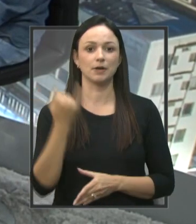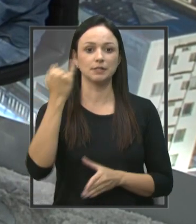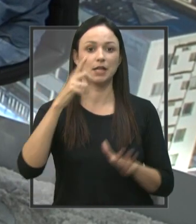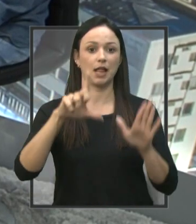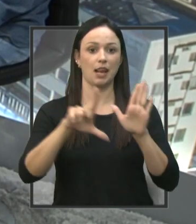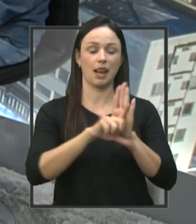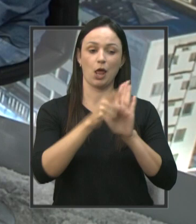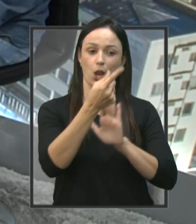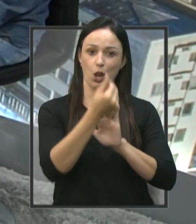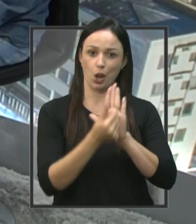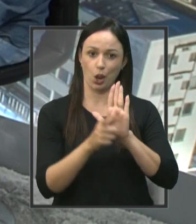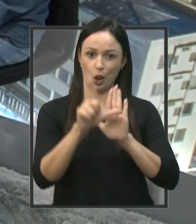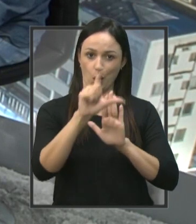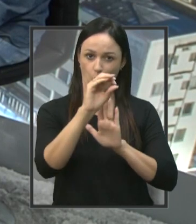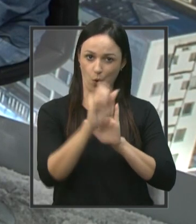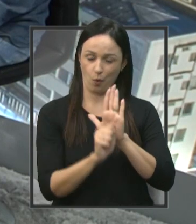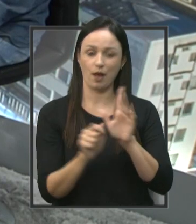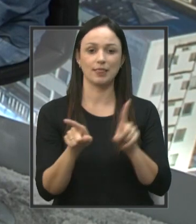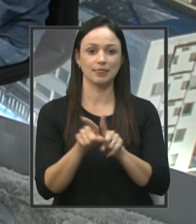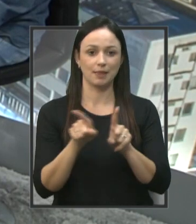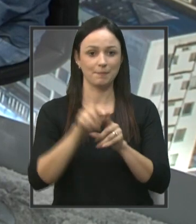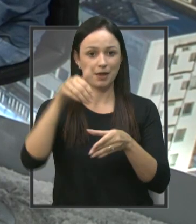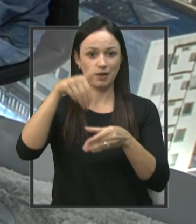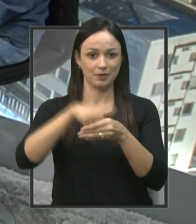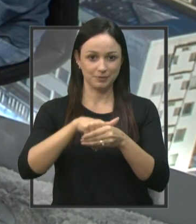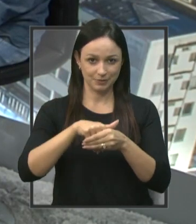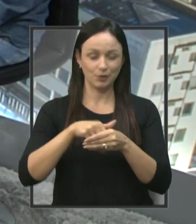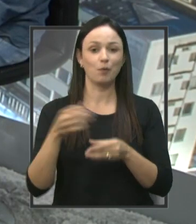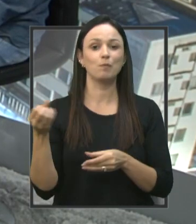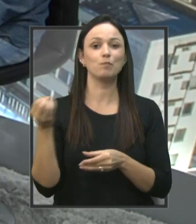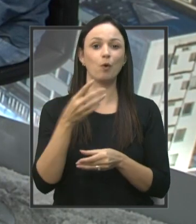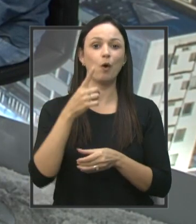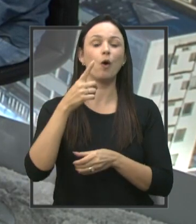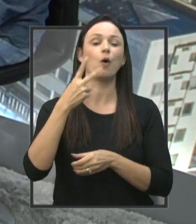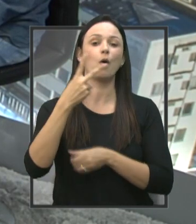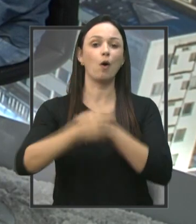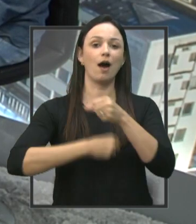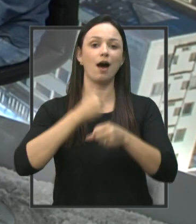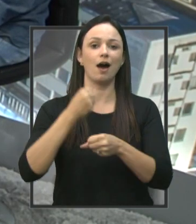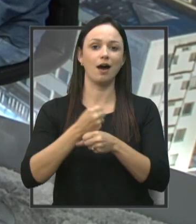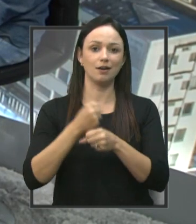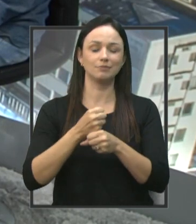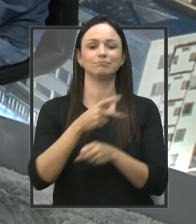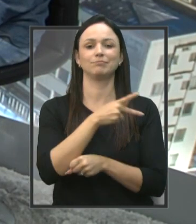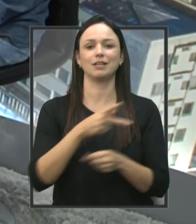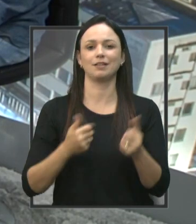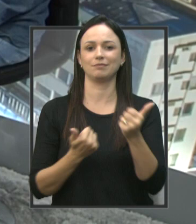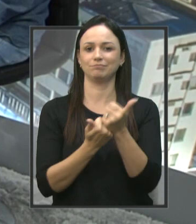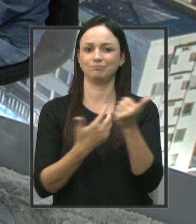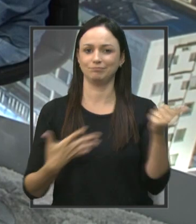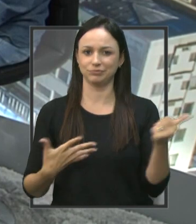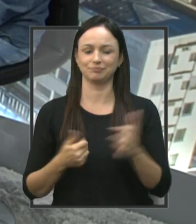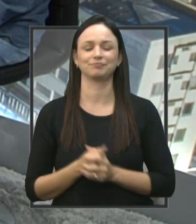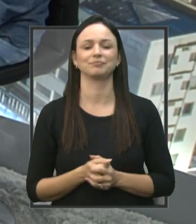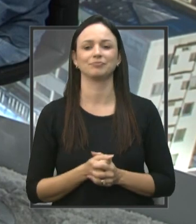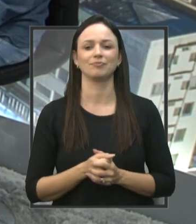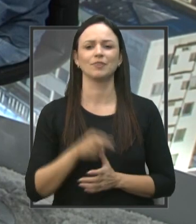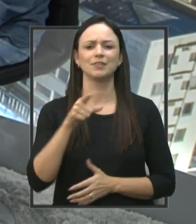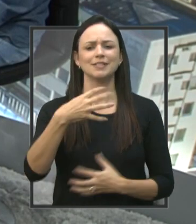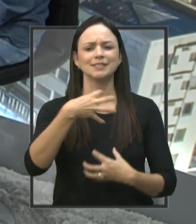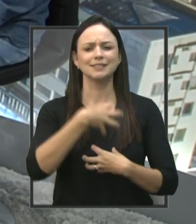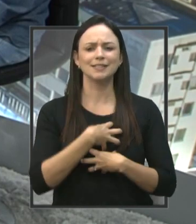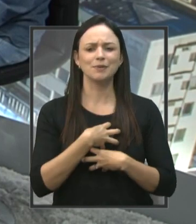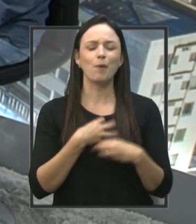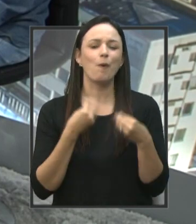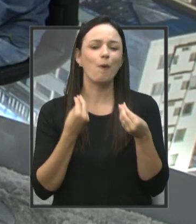orçamentária e até mesmo a eleição da mesa diretora para o próximo bienio. Qual o sentimento que fica para o senhor de